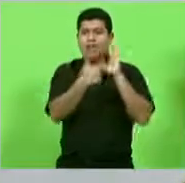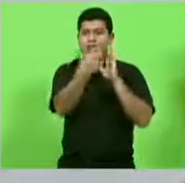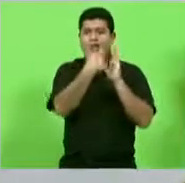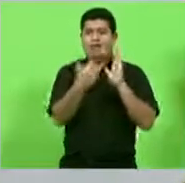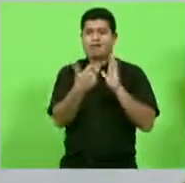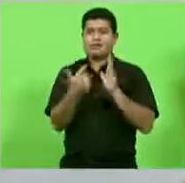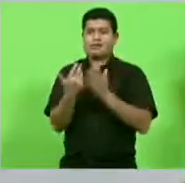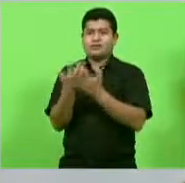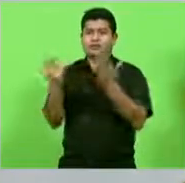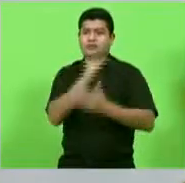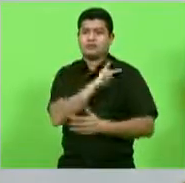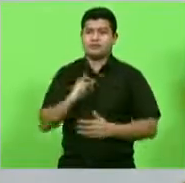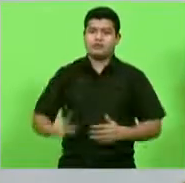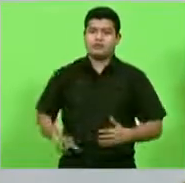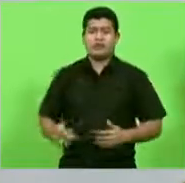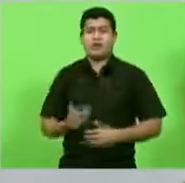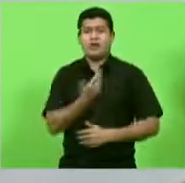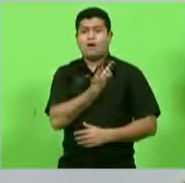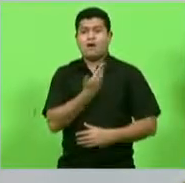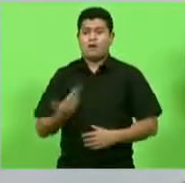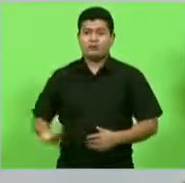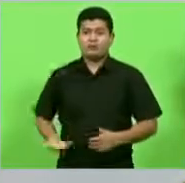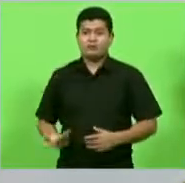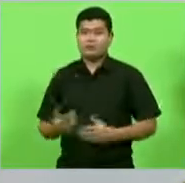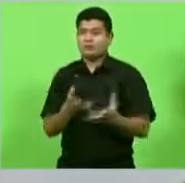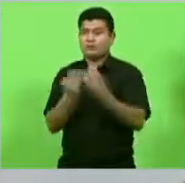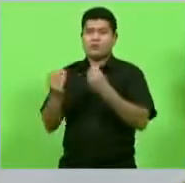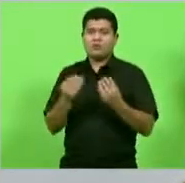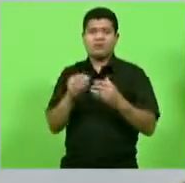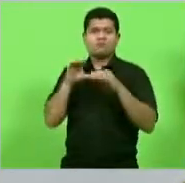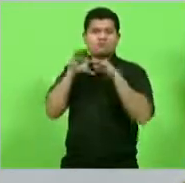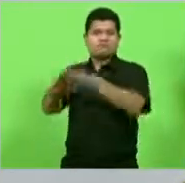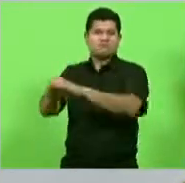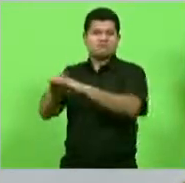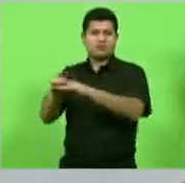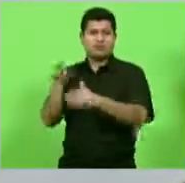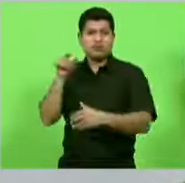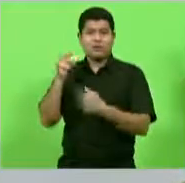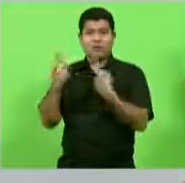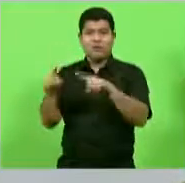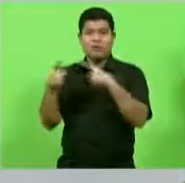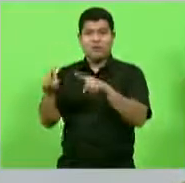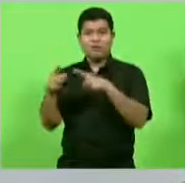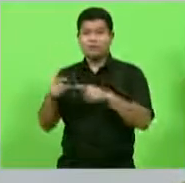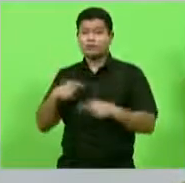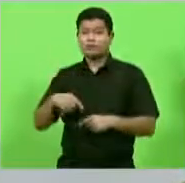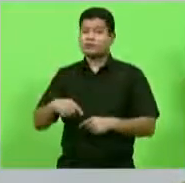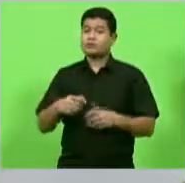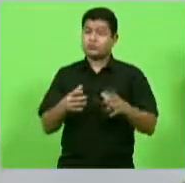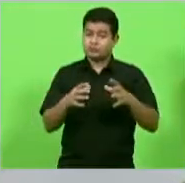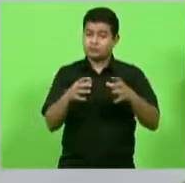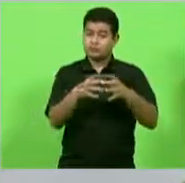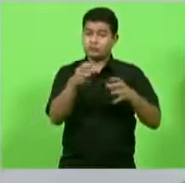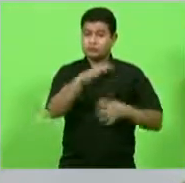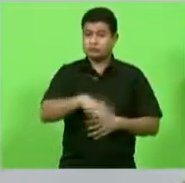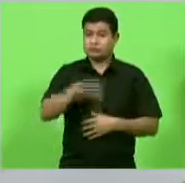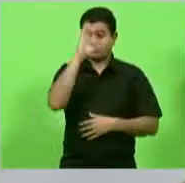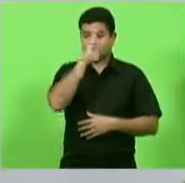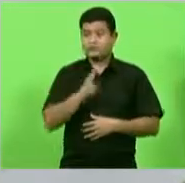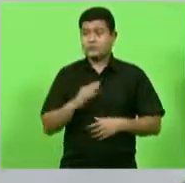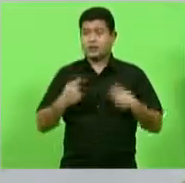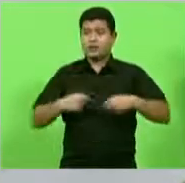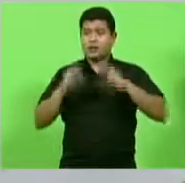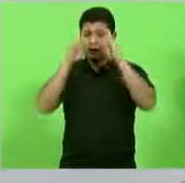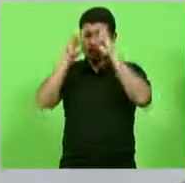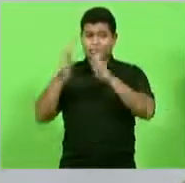presidentes governos assim de forma muito pejorativa então a gente precisa ter uma nação que mais respeite o ser humano